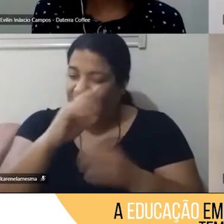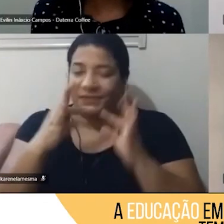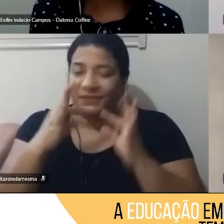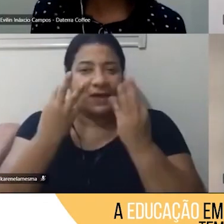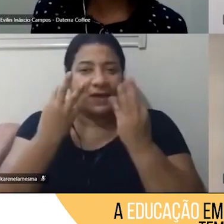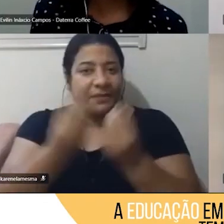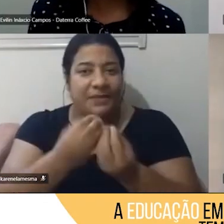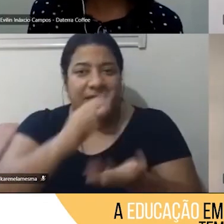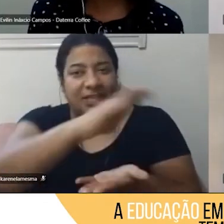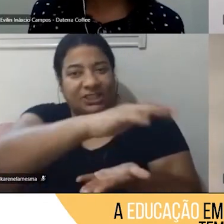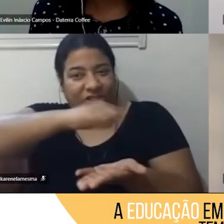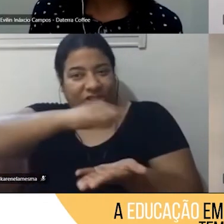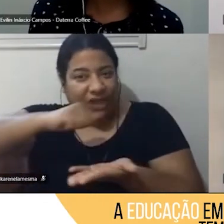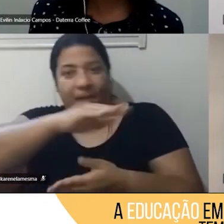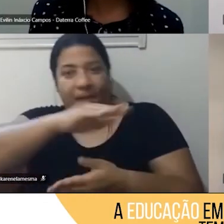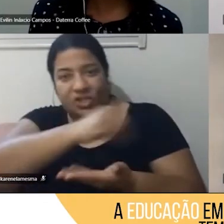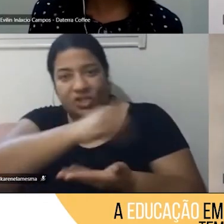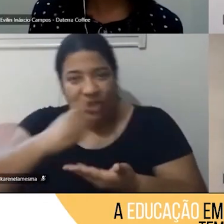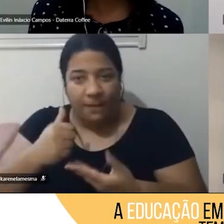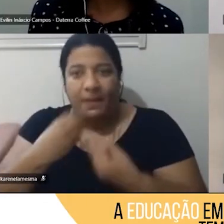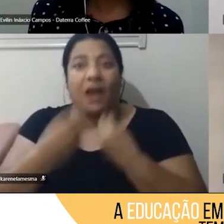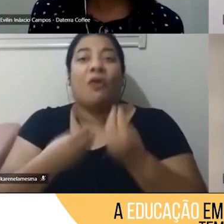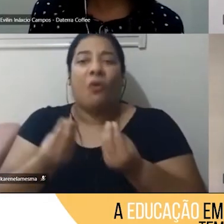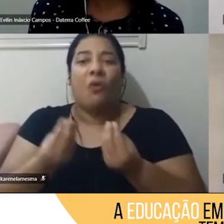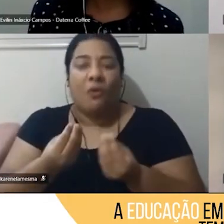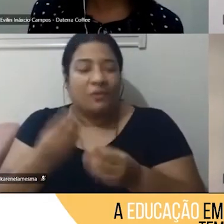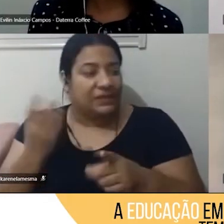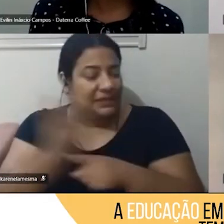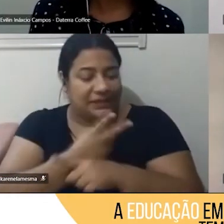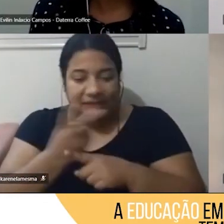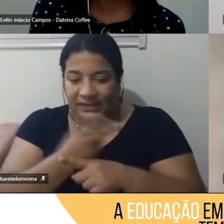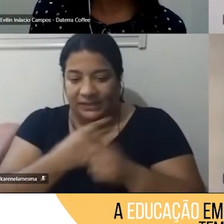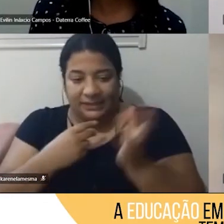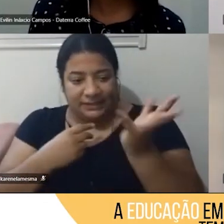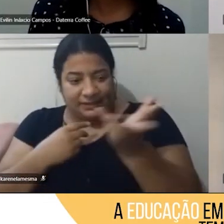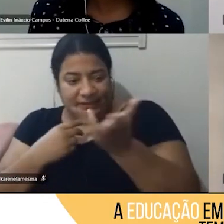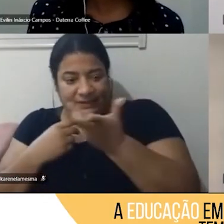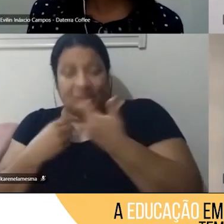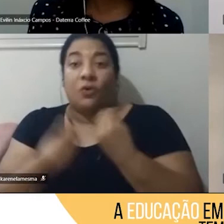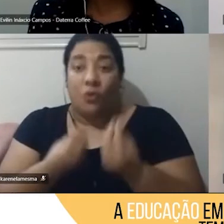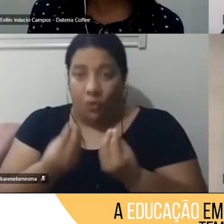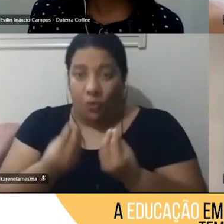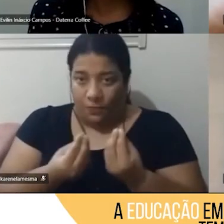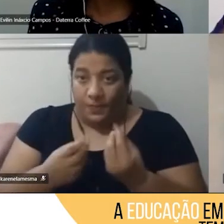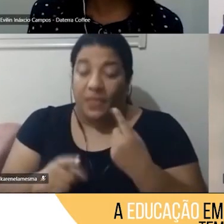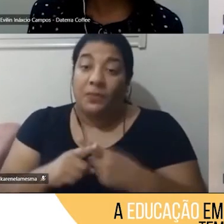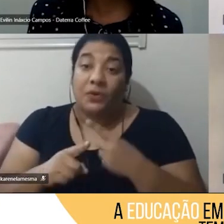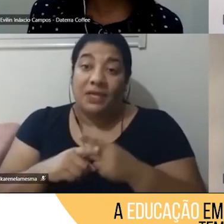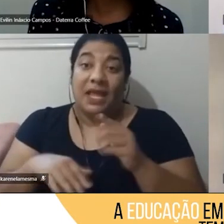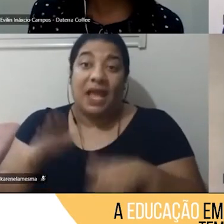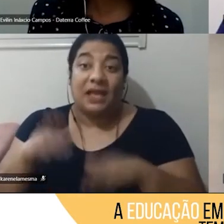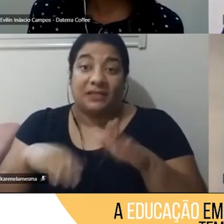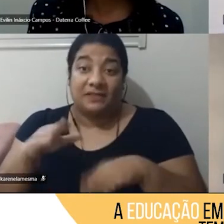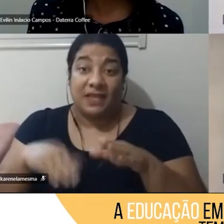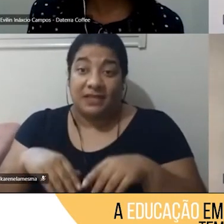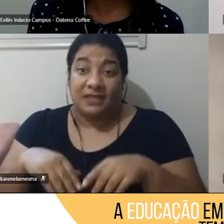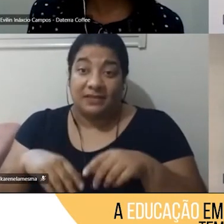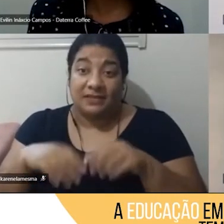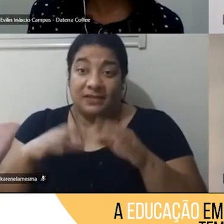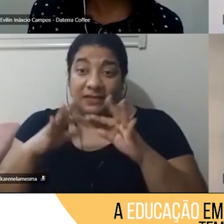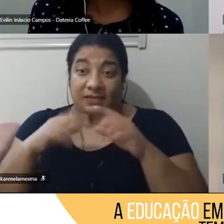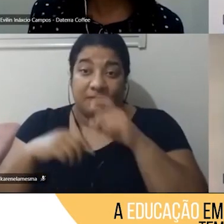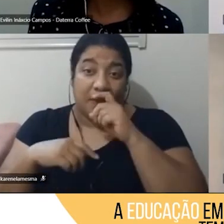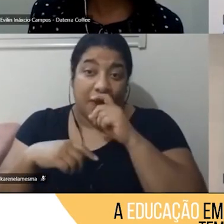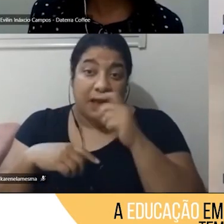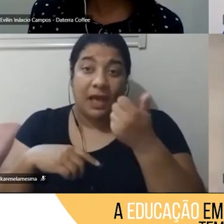achar qual é a chave das famílias, né, porque muitas vezes o pai não deixa o filho participar, até porque o